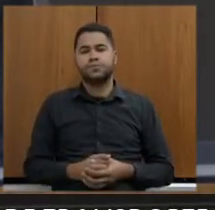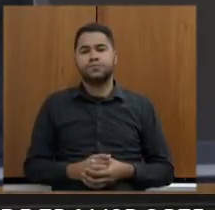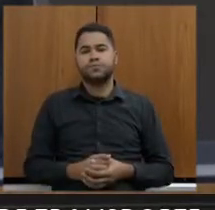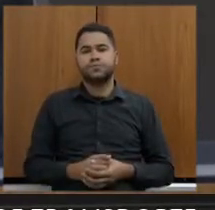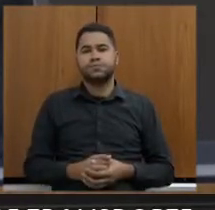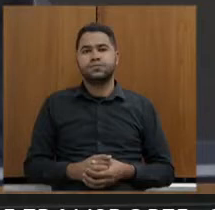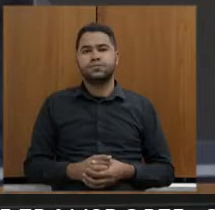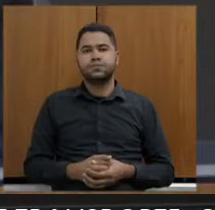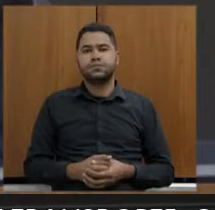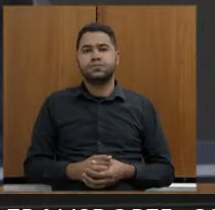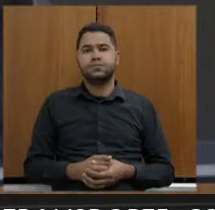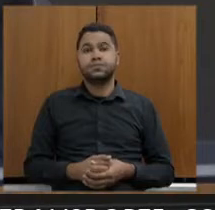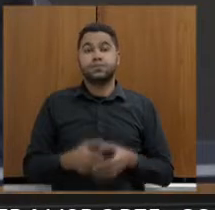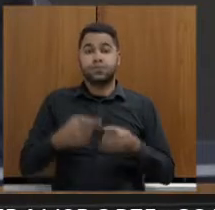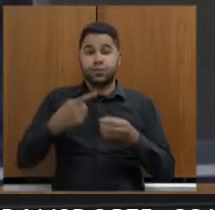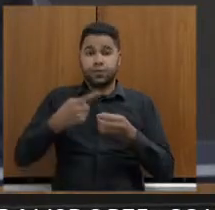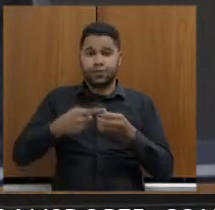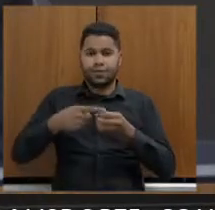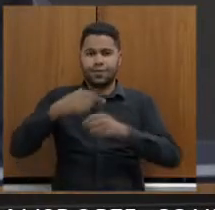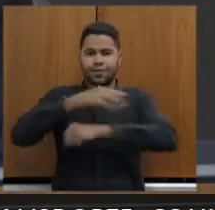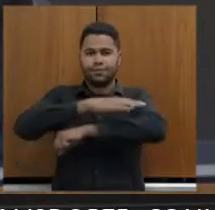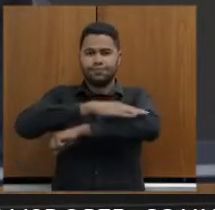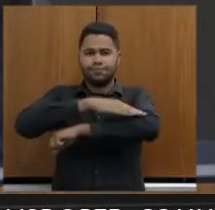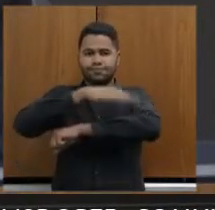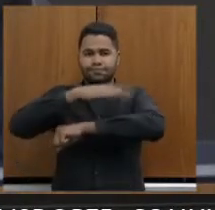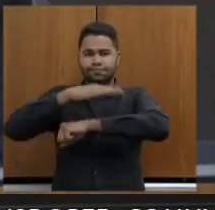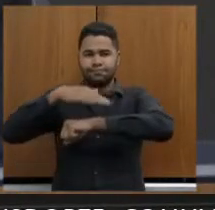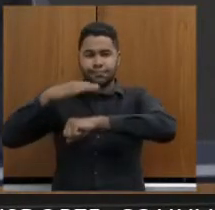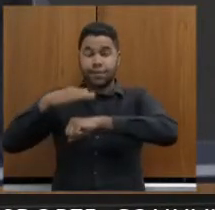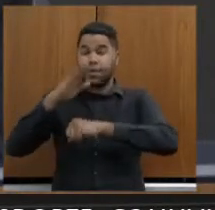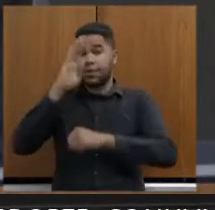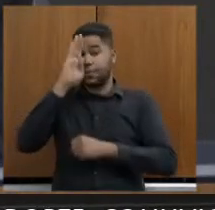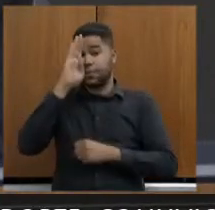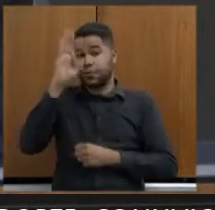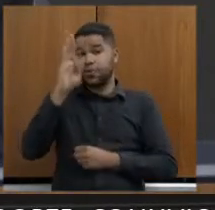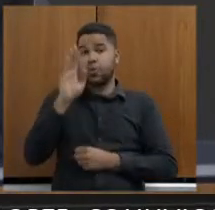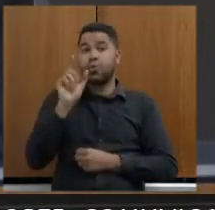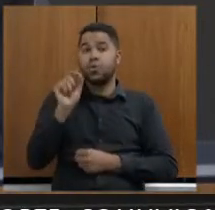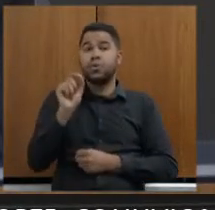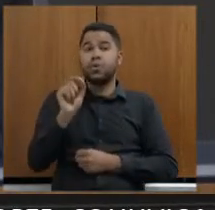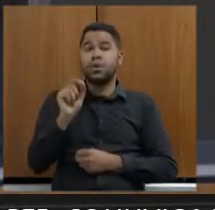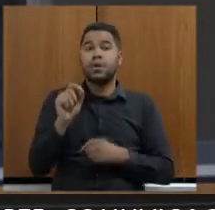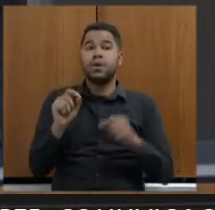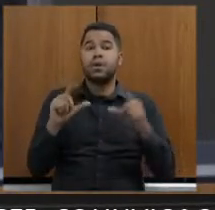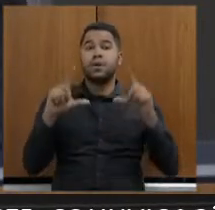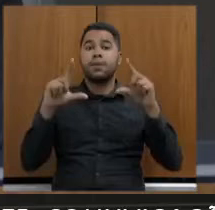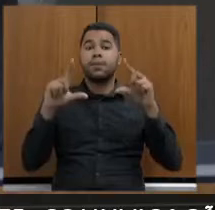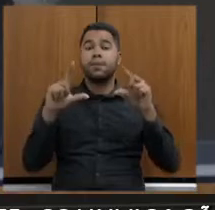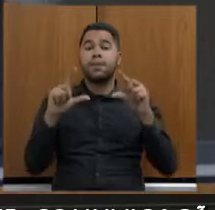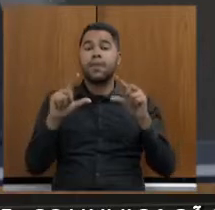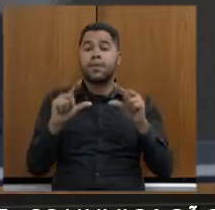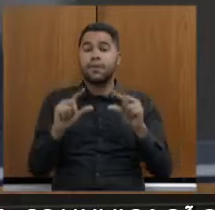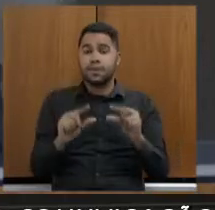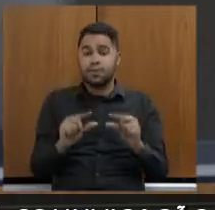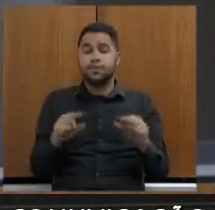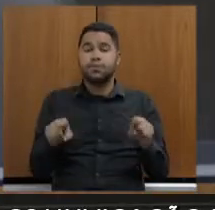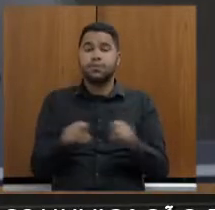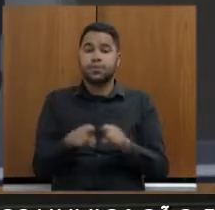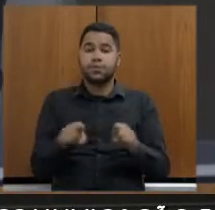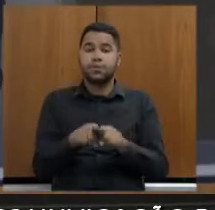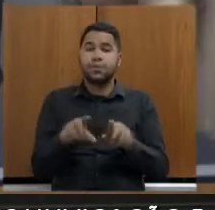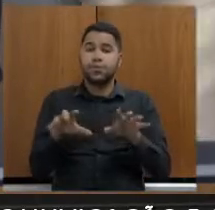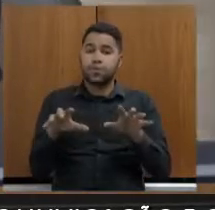no município de Burmadinho, uma das prioridades é que ele fique menos, uma das prioridades, inclusive da